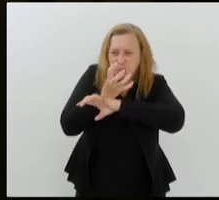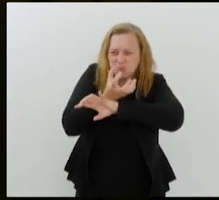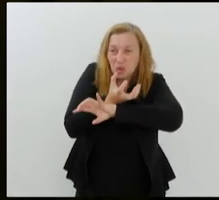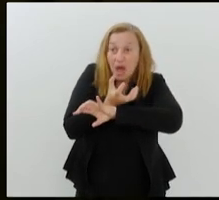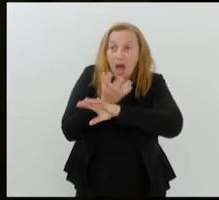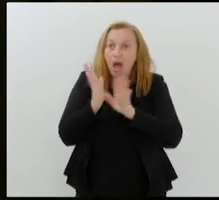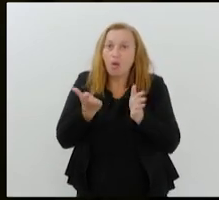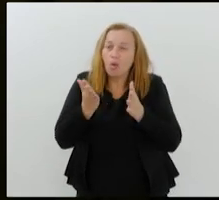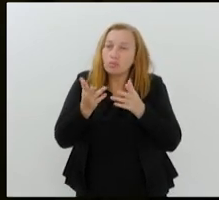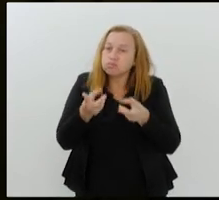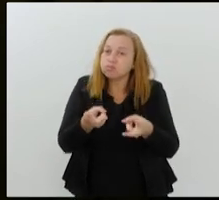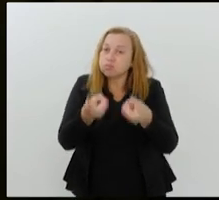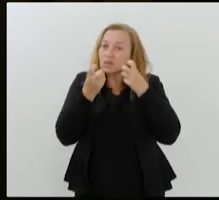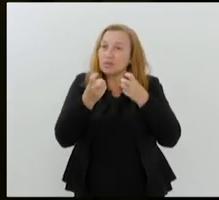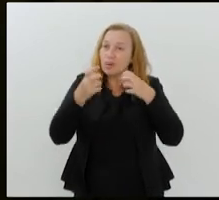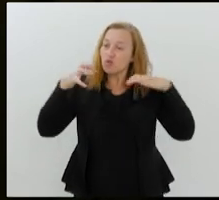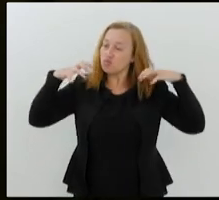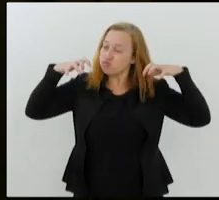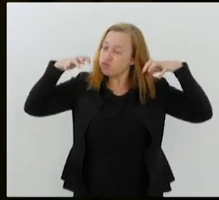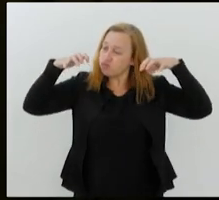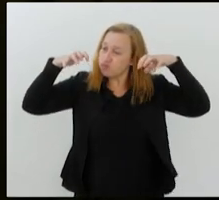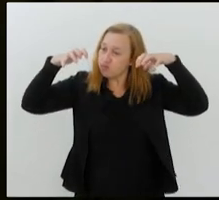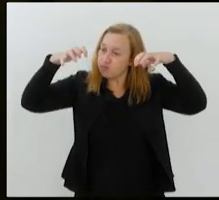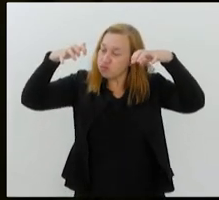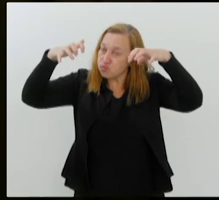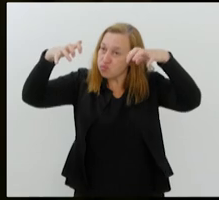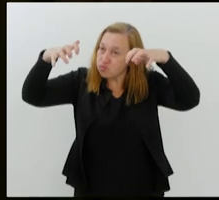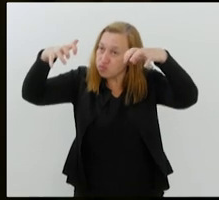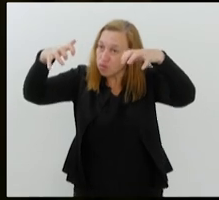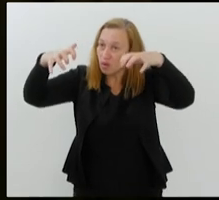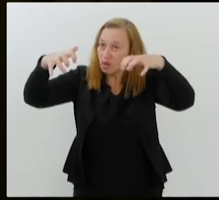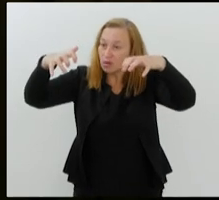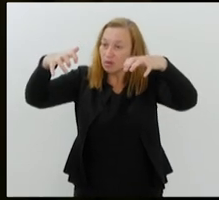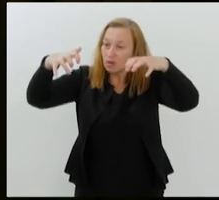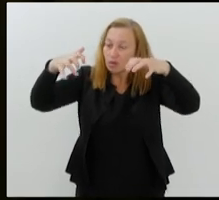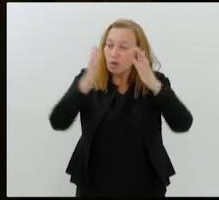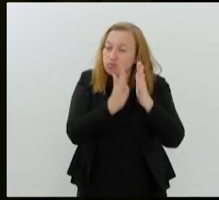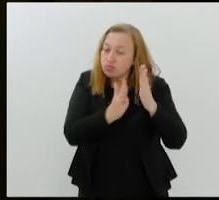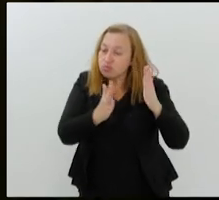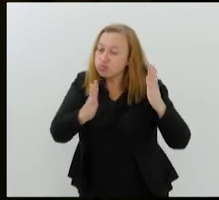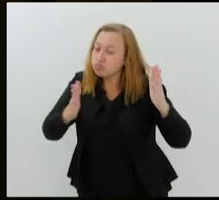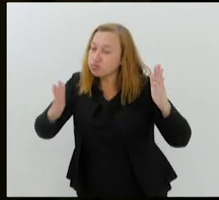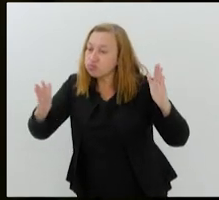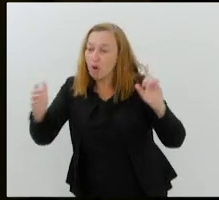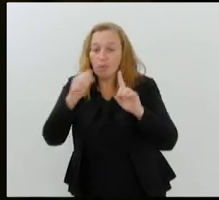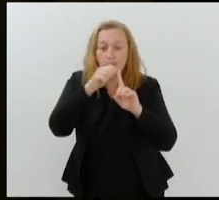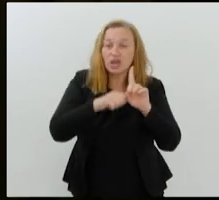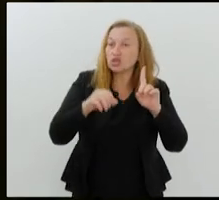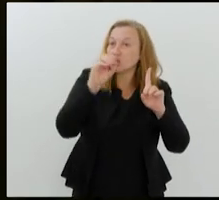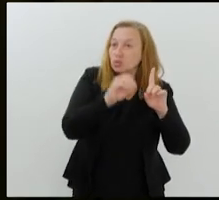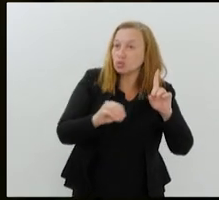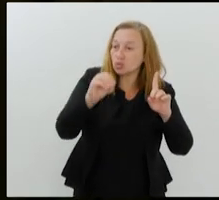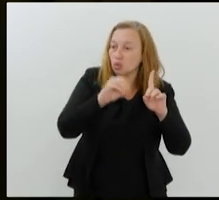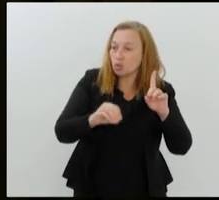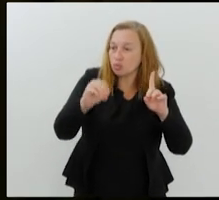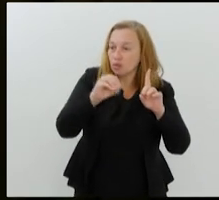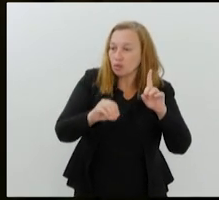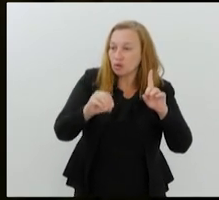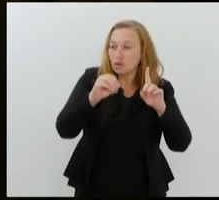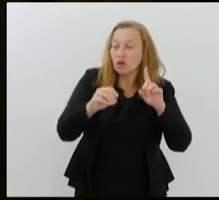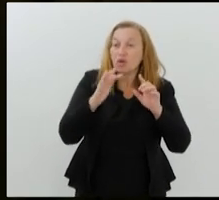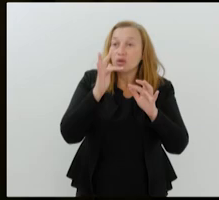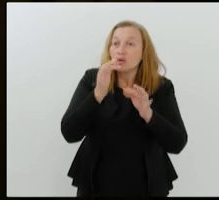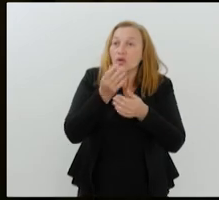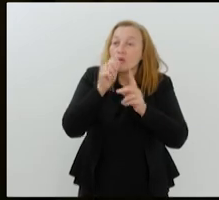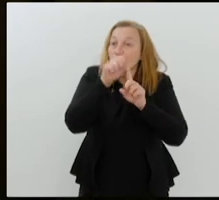perceber a chuva aumentando aos poucos ao longo do mês de outubro, começando a primavera e começa o período único dessa região.